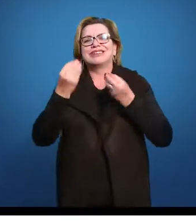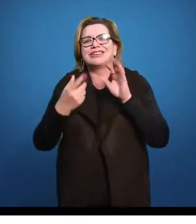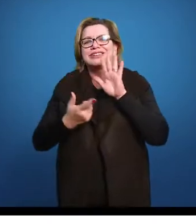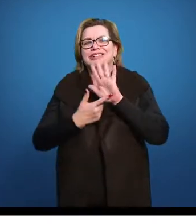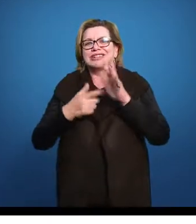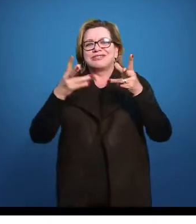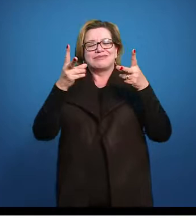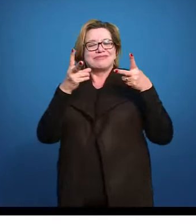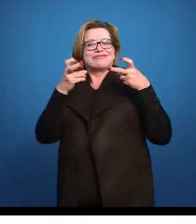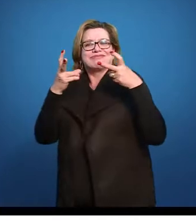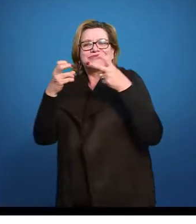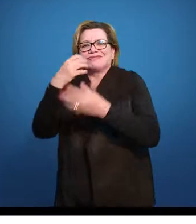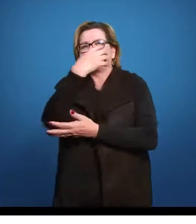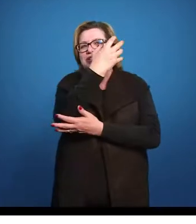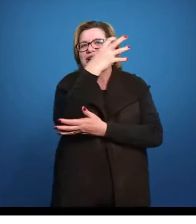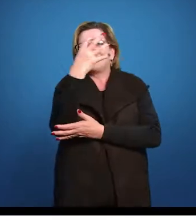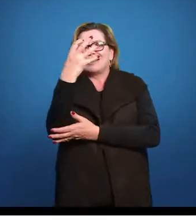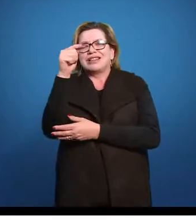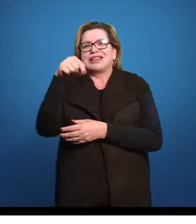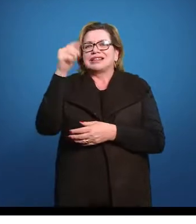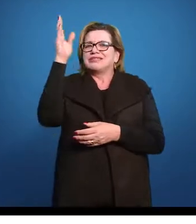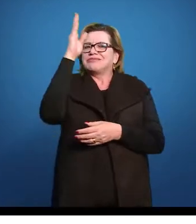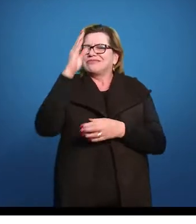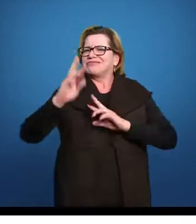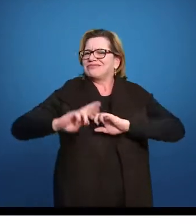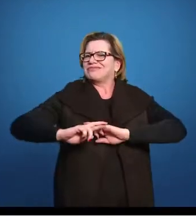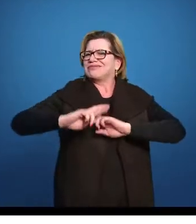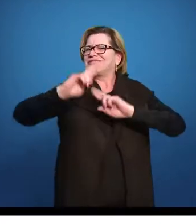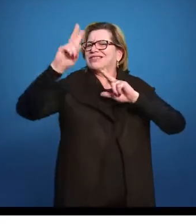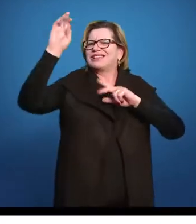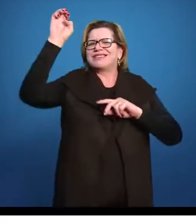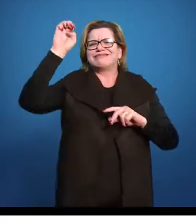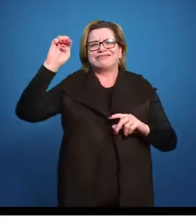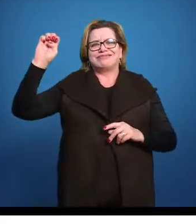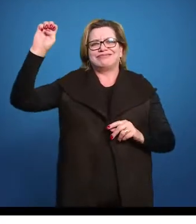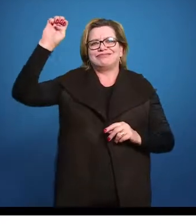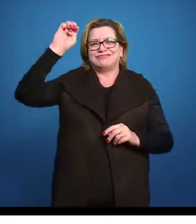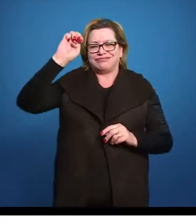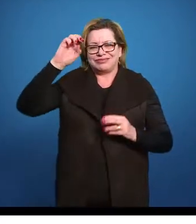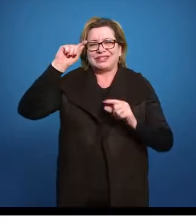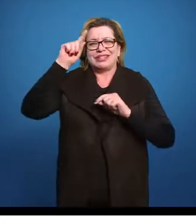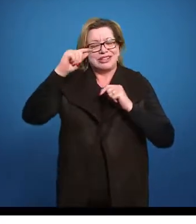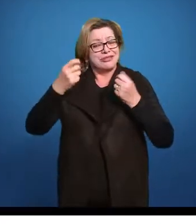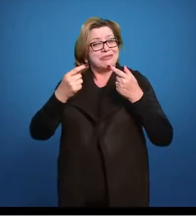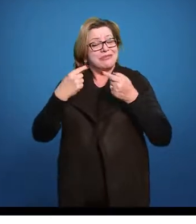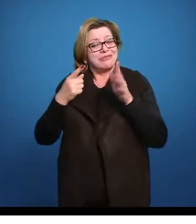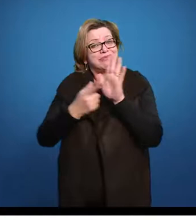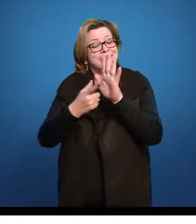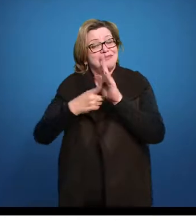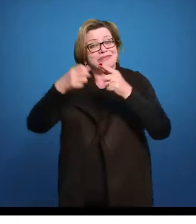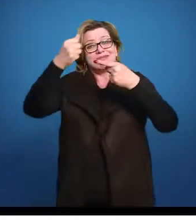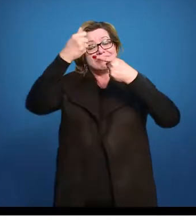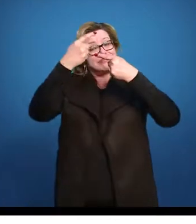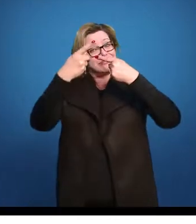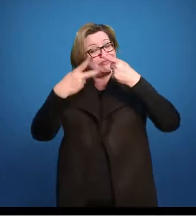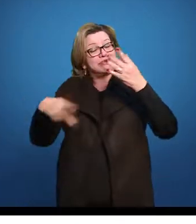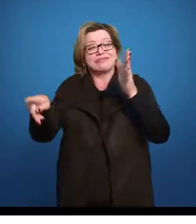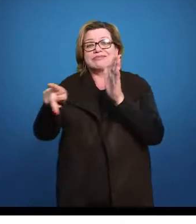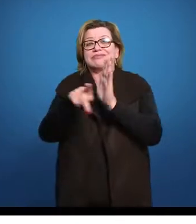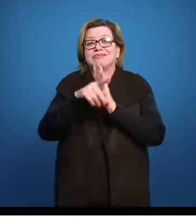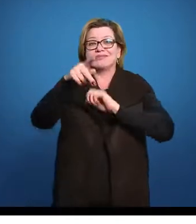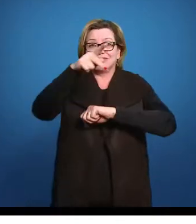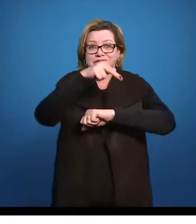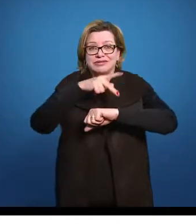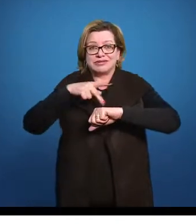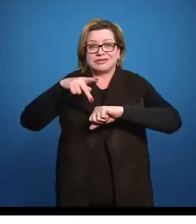natureza daqui é diferente da de lá, da europeia, e isso deve ser um elemento caracterizador. Então, gente vai ter bastante isso na